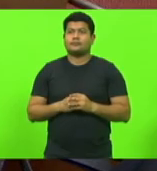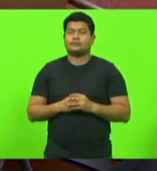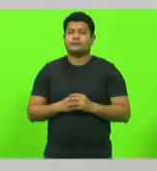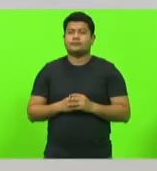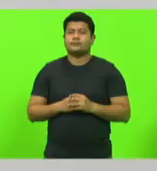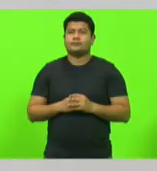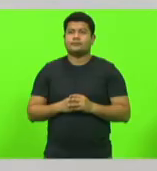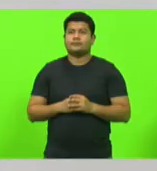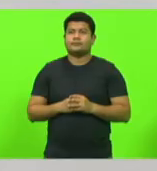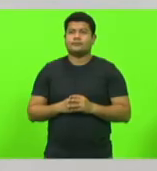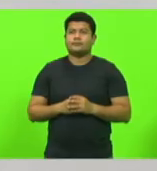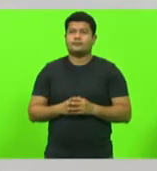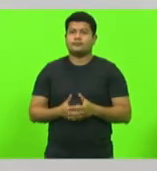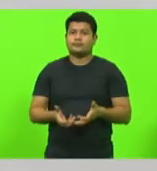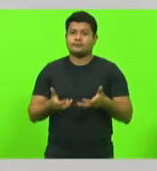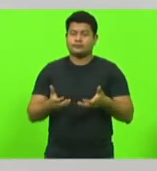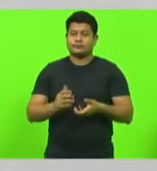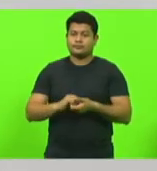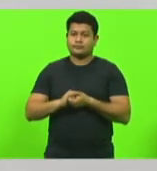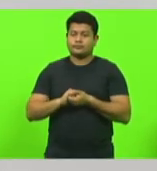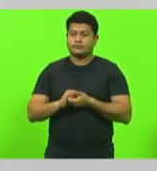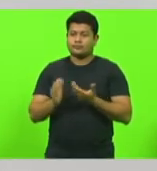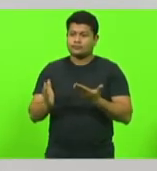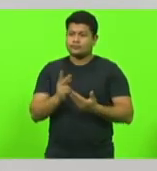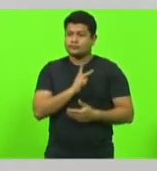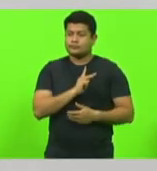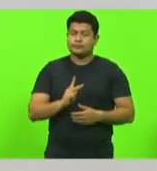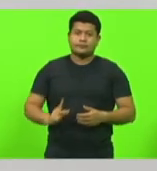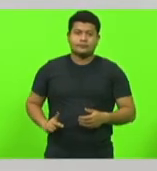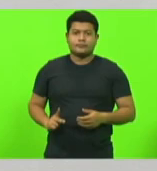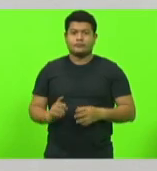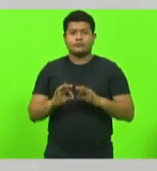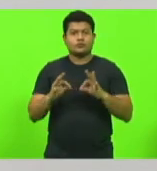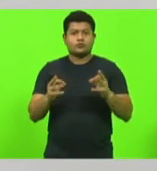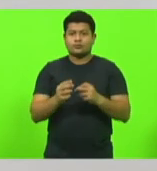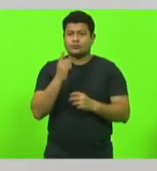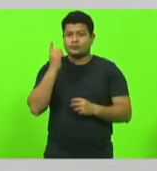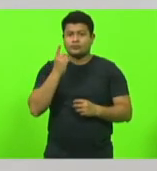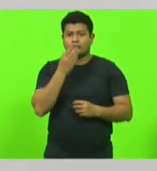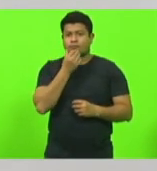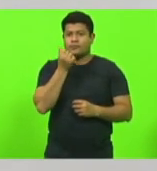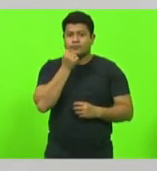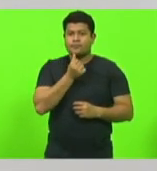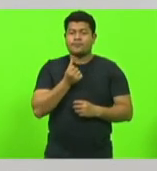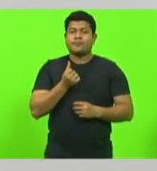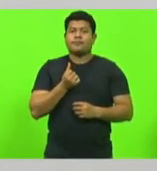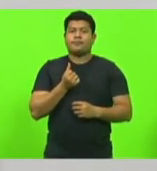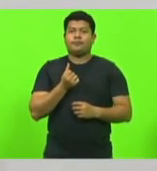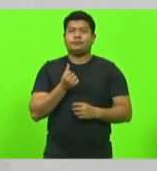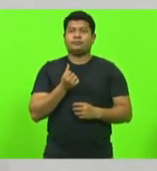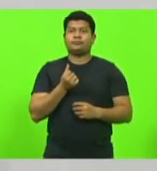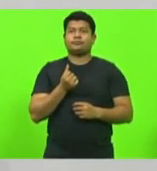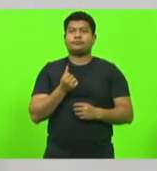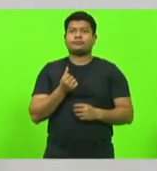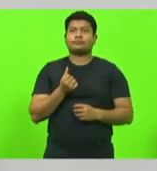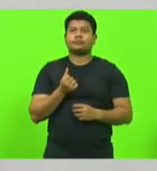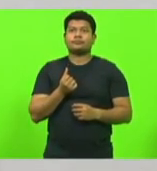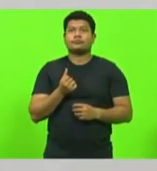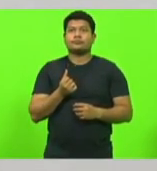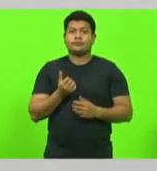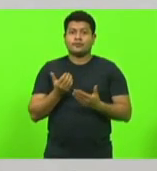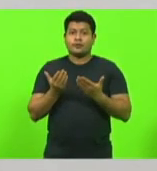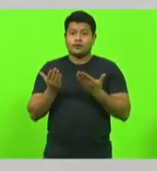Quero cumprimentá-lo, presidente, e todos os deputados e deputadas. Sobre a